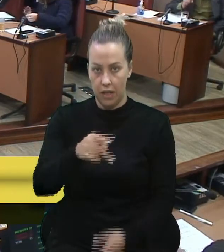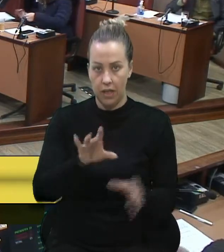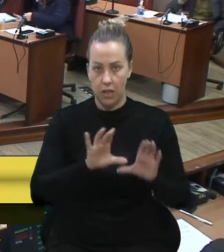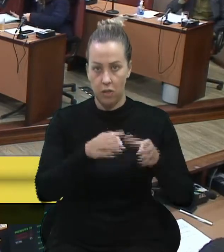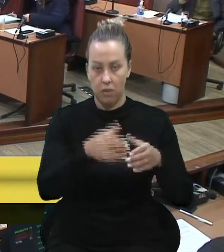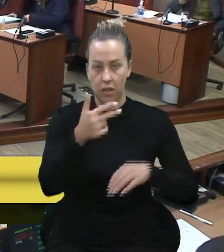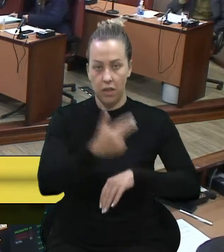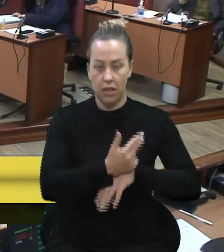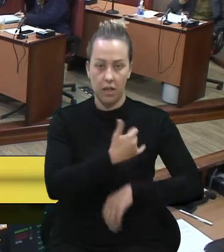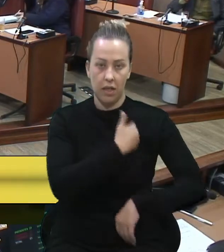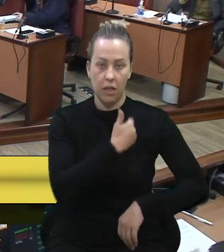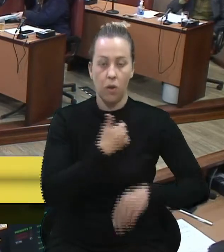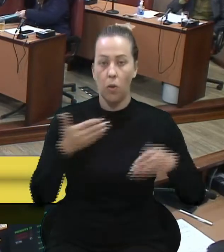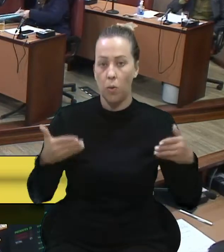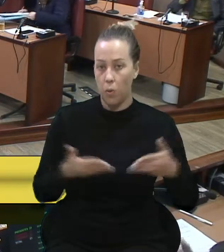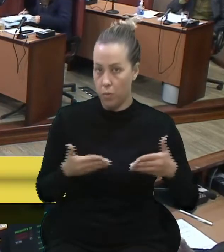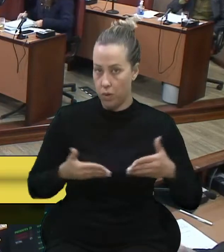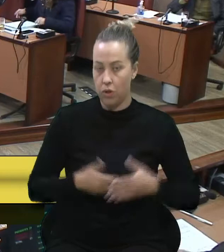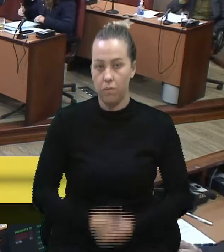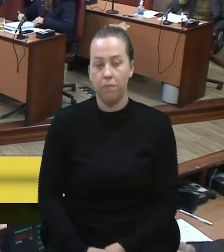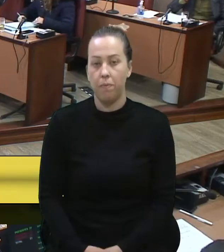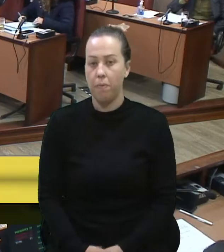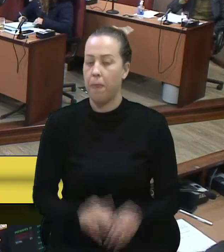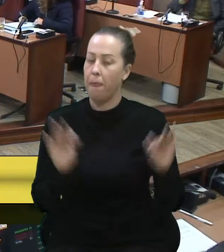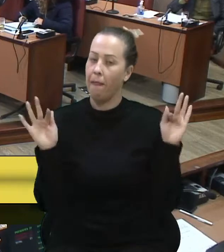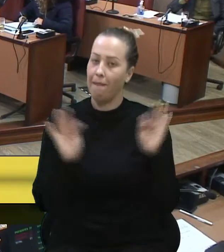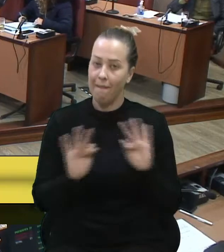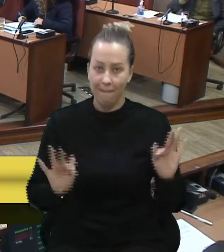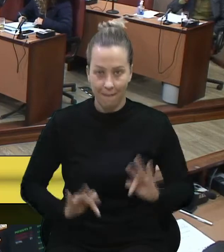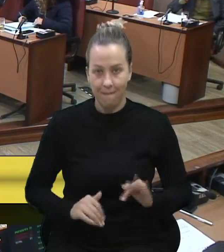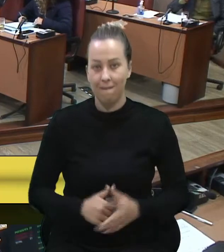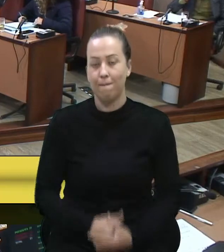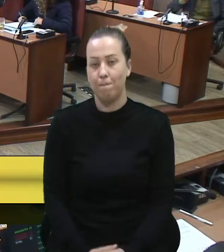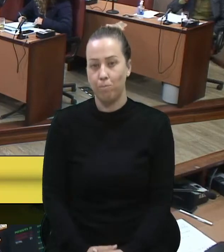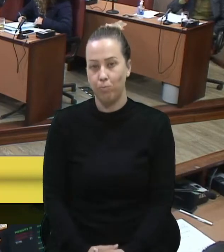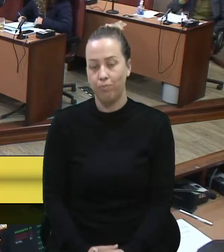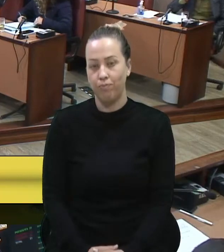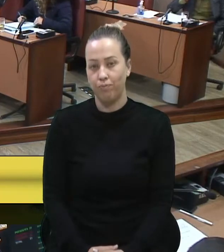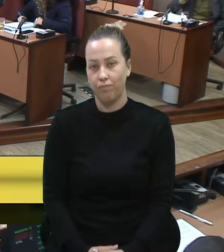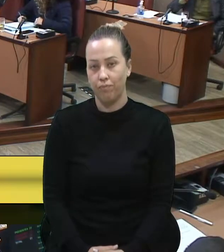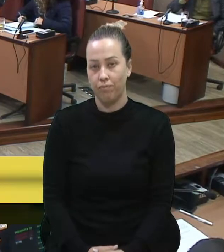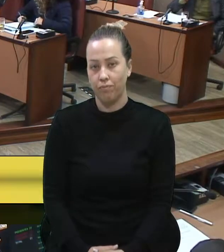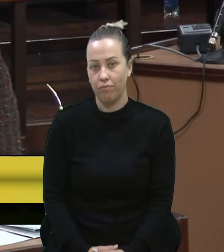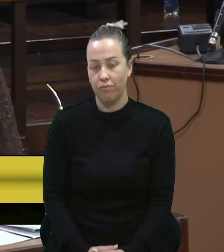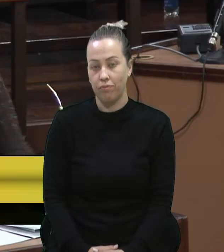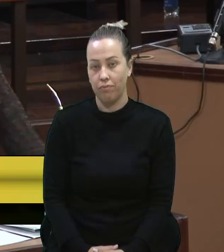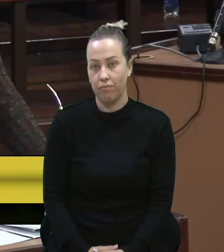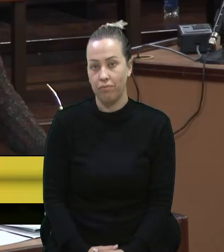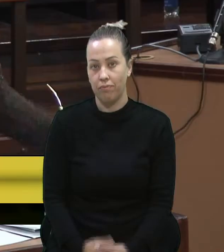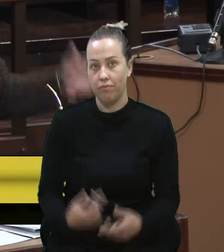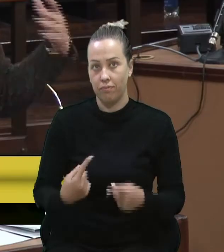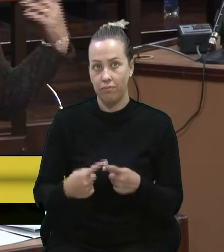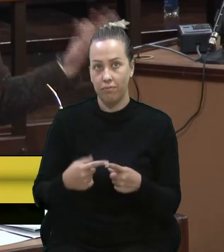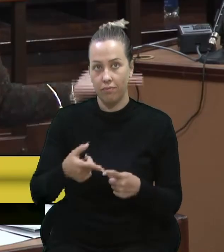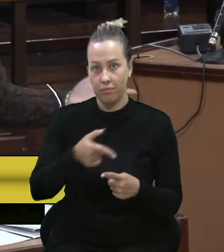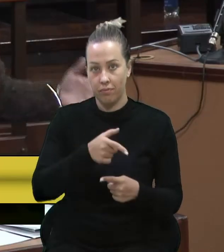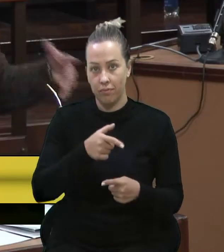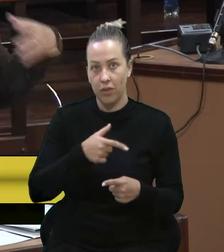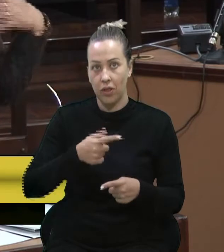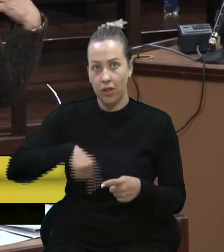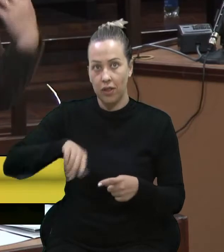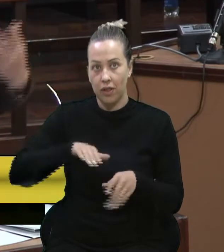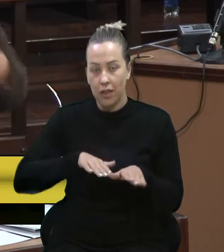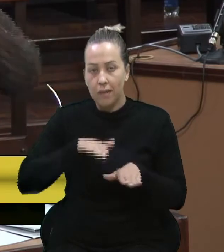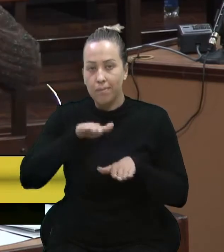Idoso, quero dizer que hoje estou muito feliz, mesmo que a gente ande em passos